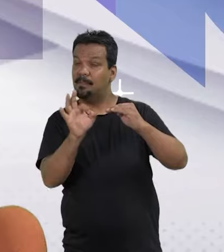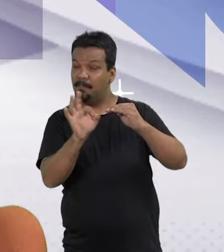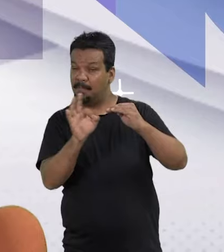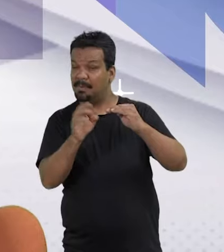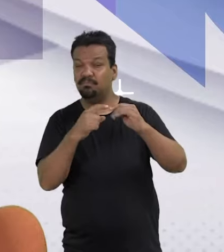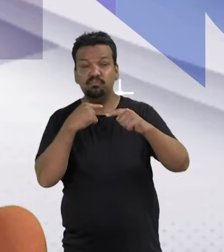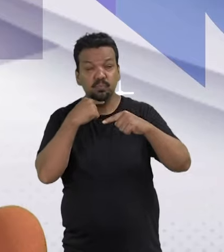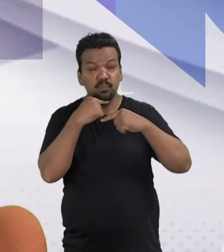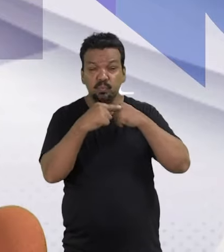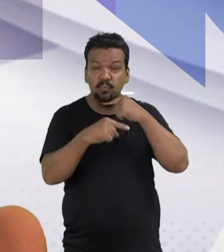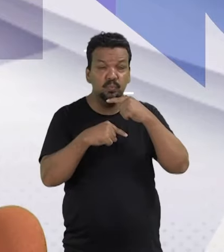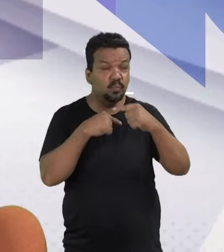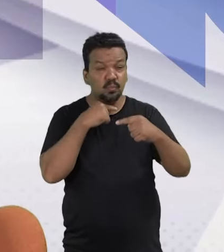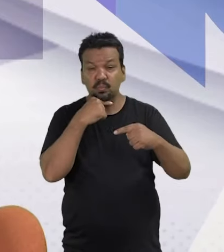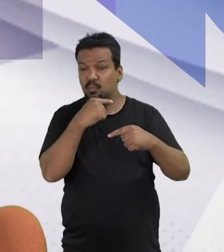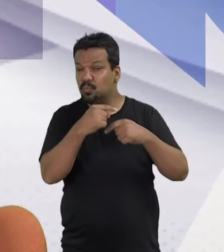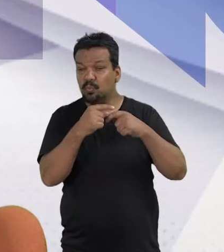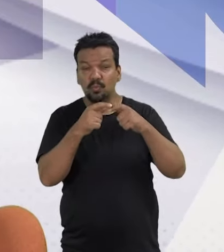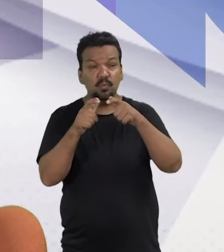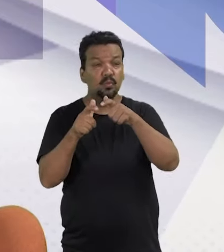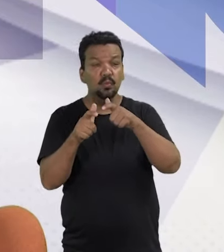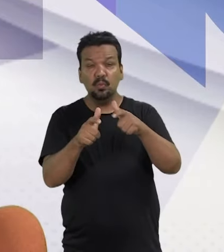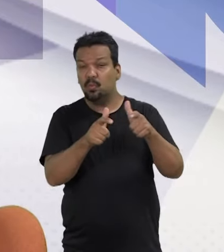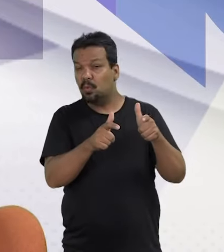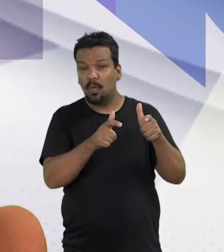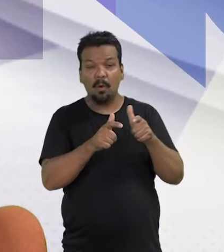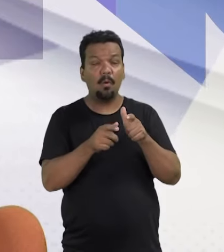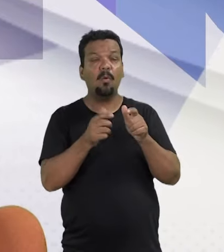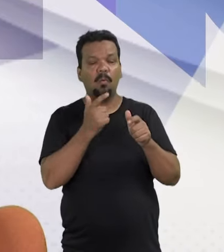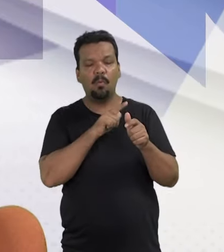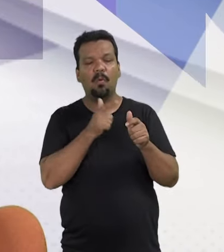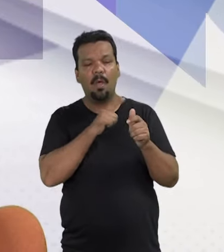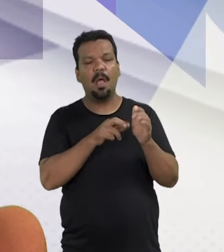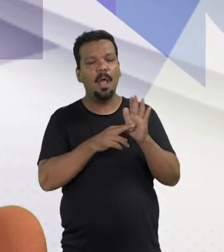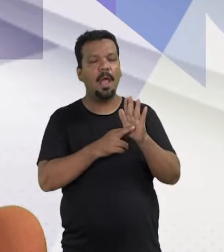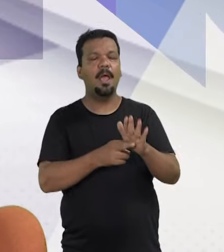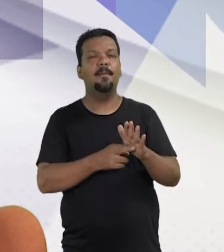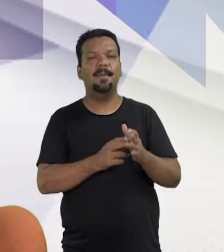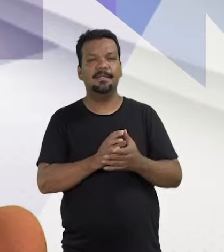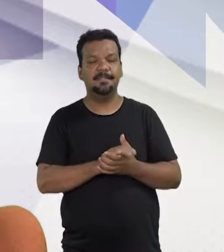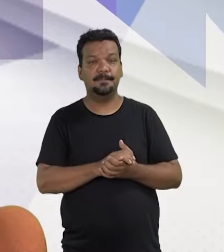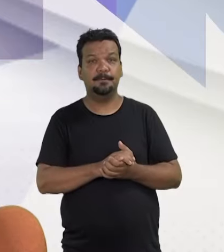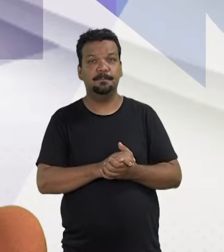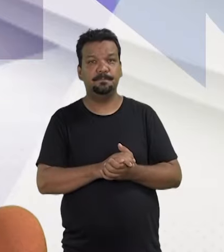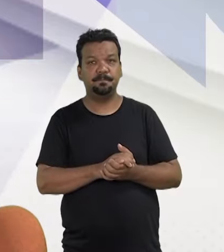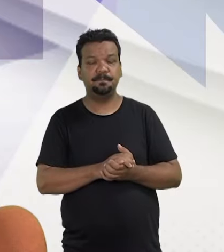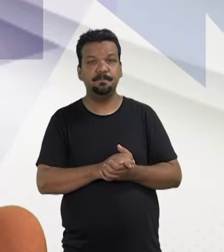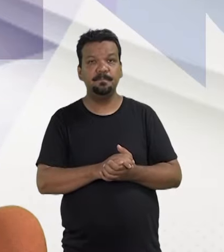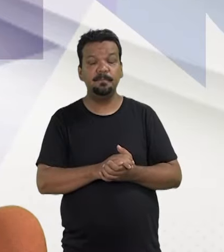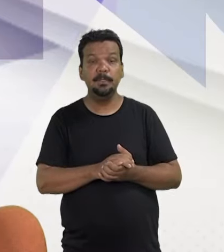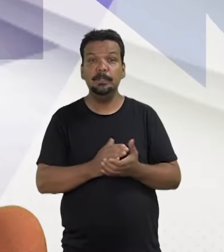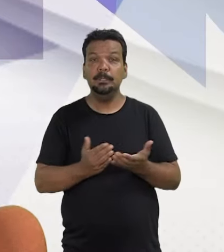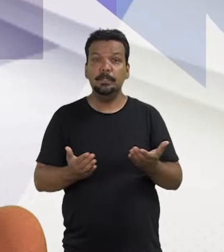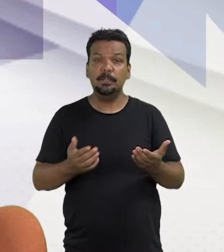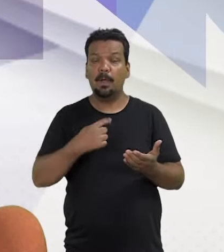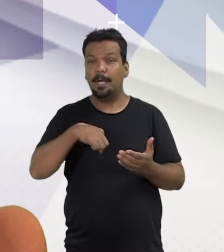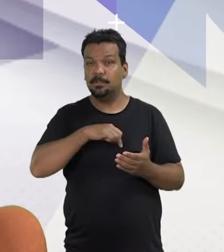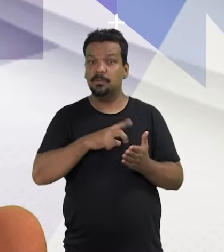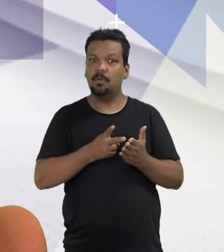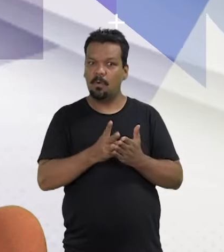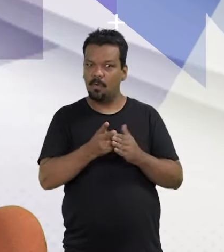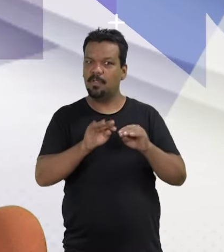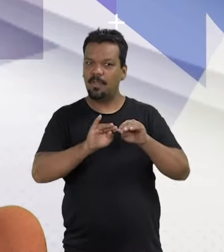15%, nenhum conjunto, nenhum segmento consegue representação. Em nenhum coletivo.